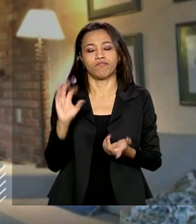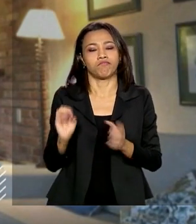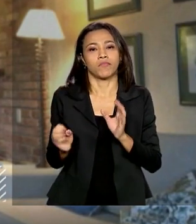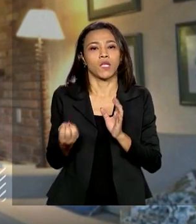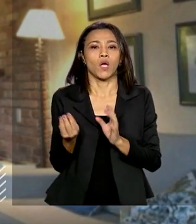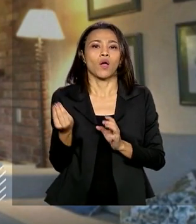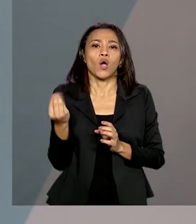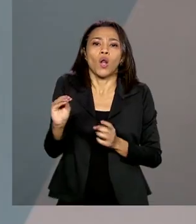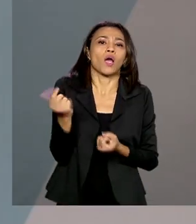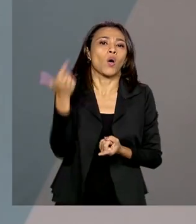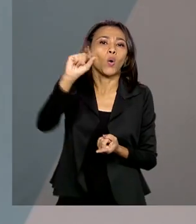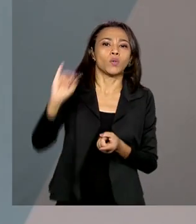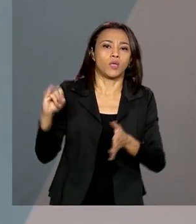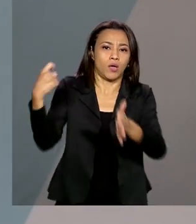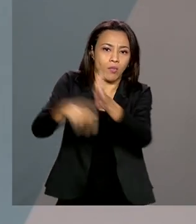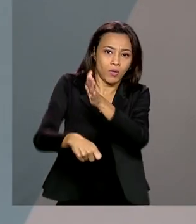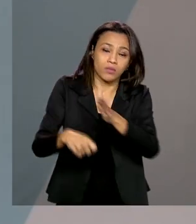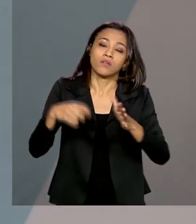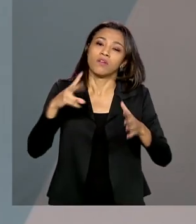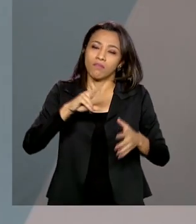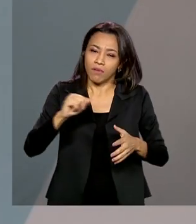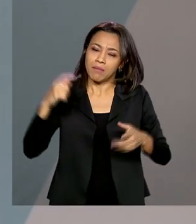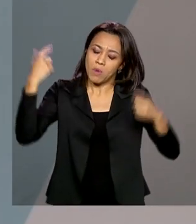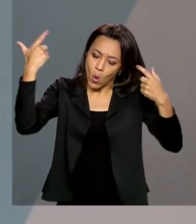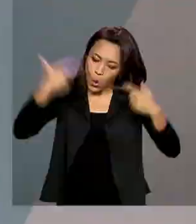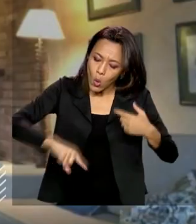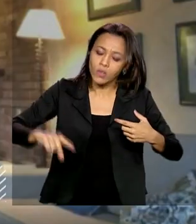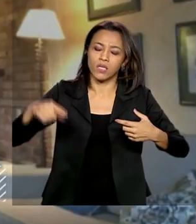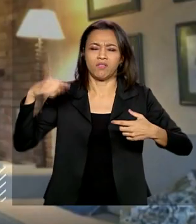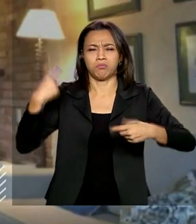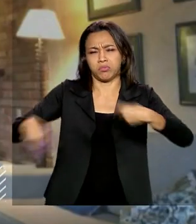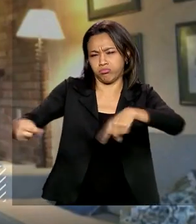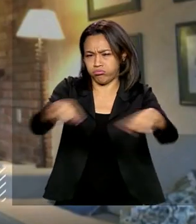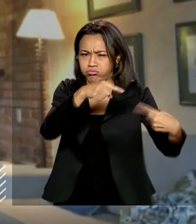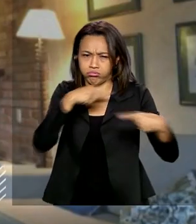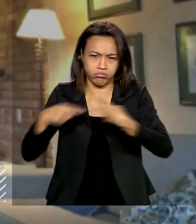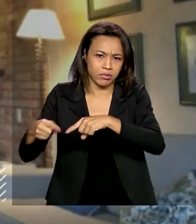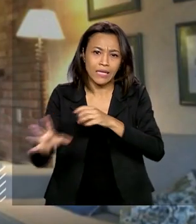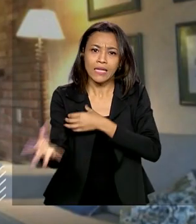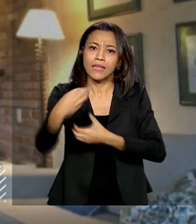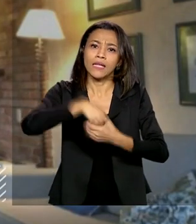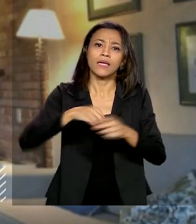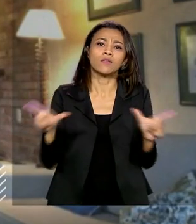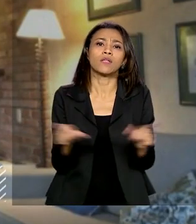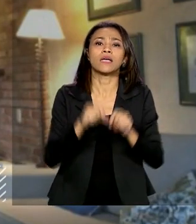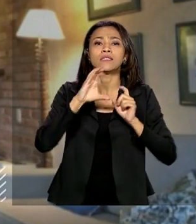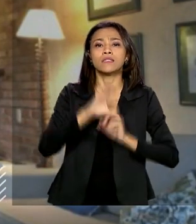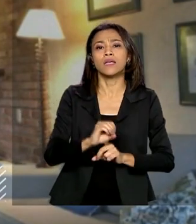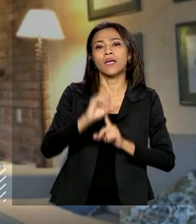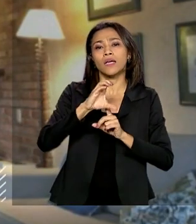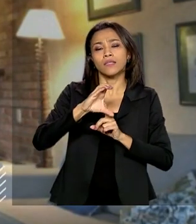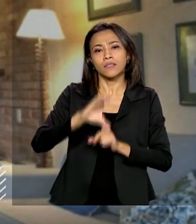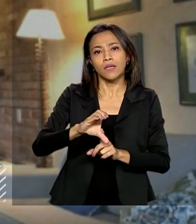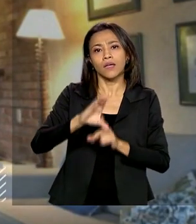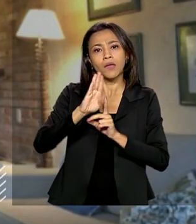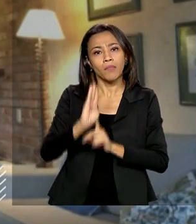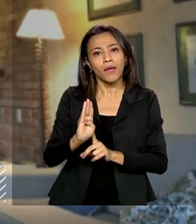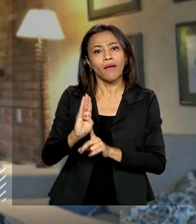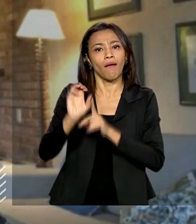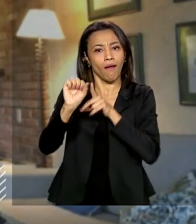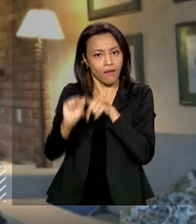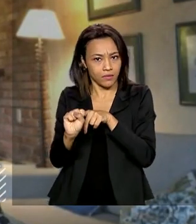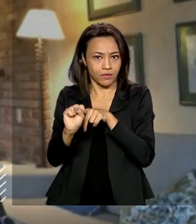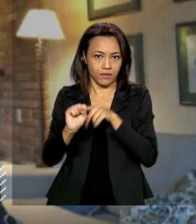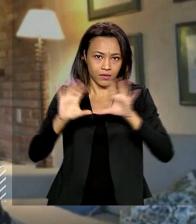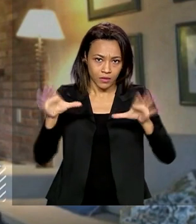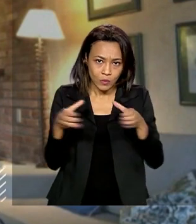com certeza vai ter que ser rediscutida dentro da CBS, Contribuição de Bens e Serviços, que, aliás, é